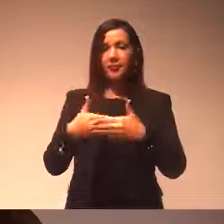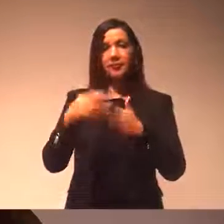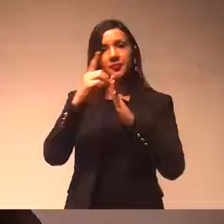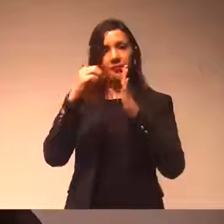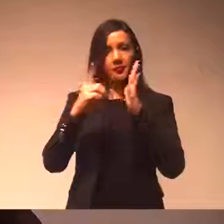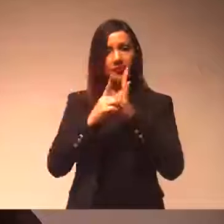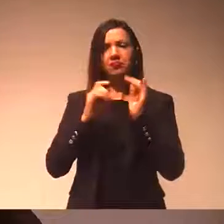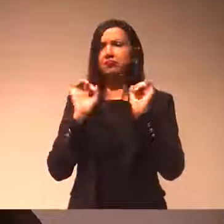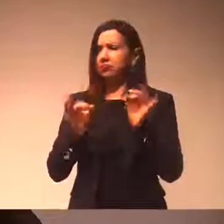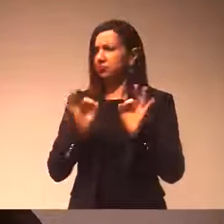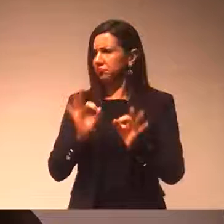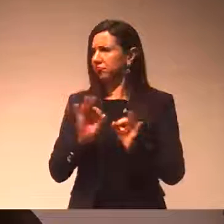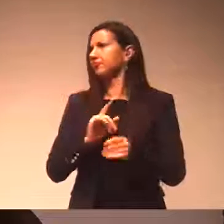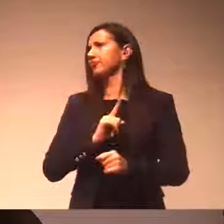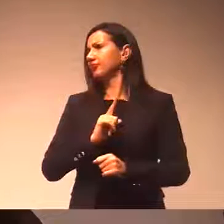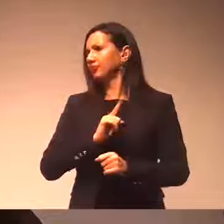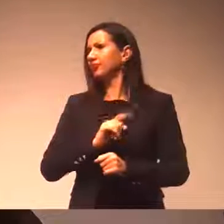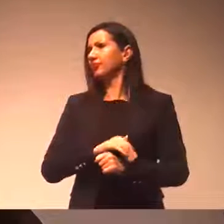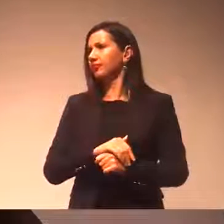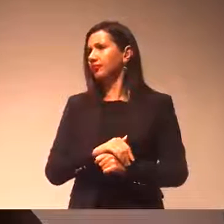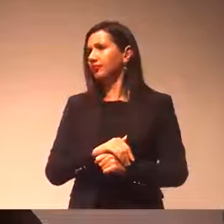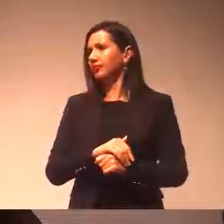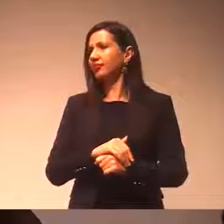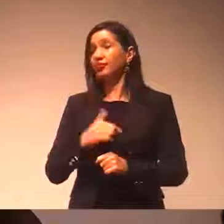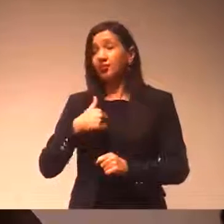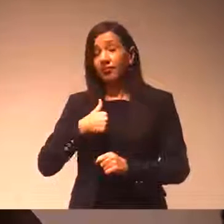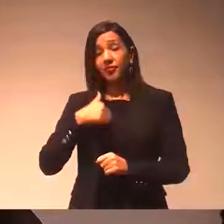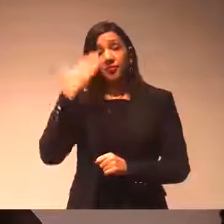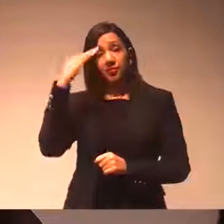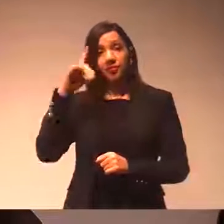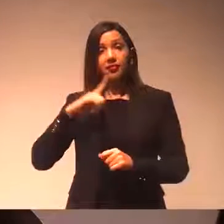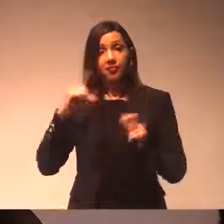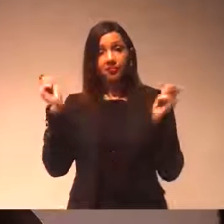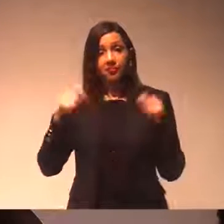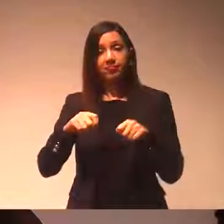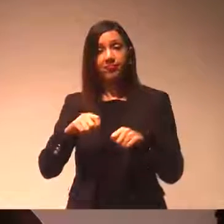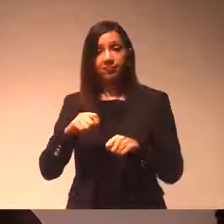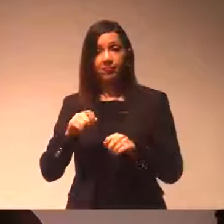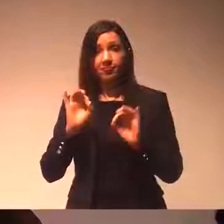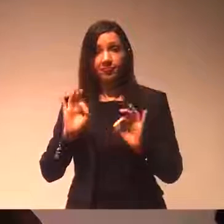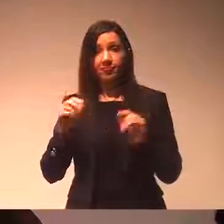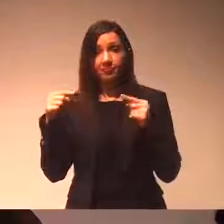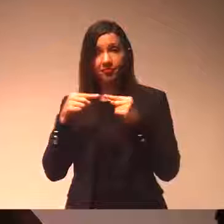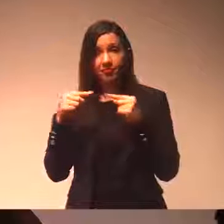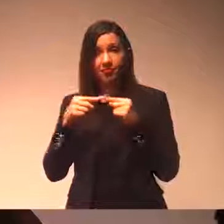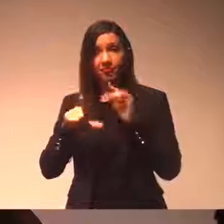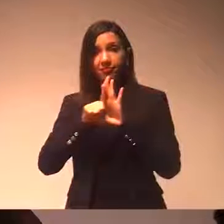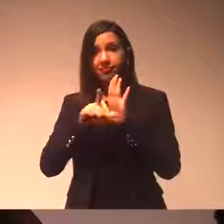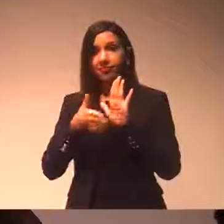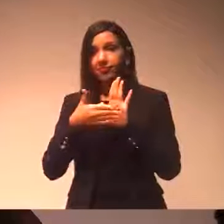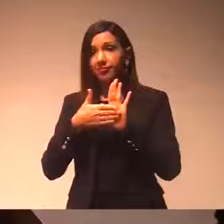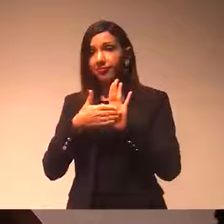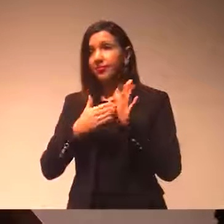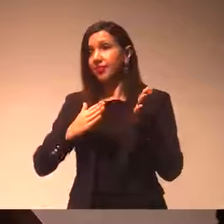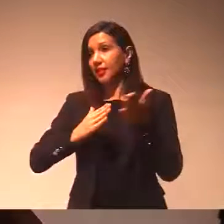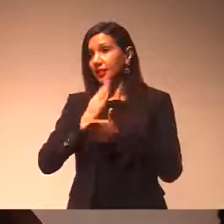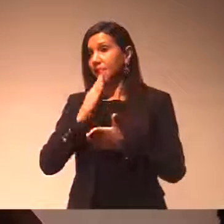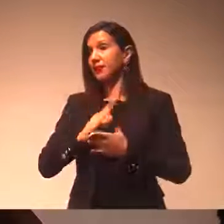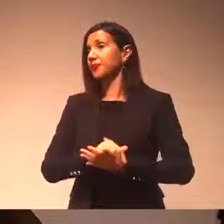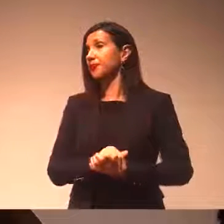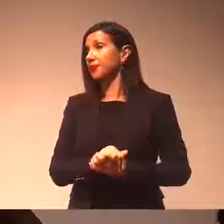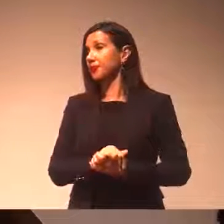Aí sim, é cabível. Esse foi o meu entendimento e continua sendo o meu entendimento em relação à lei aprovada. Surgiu